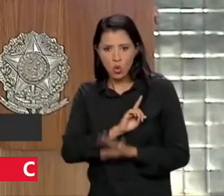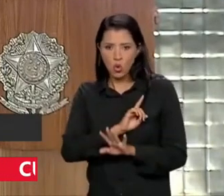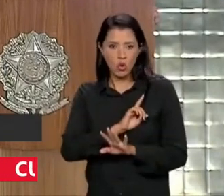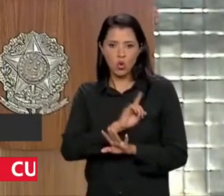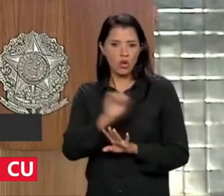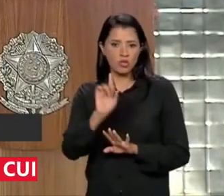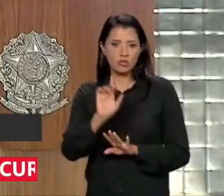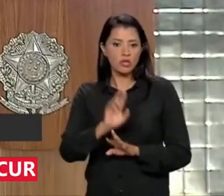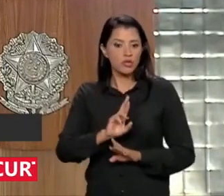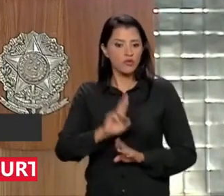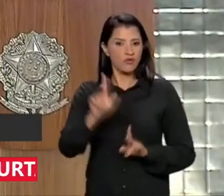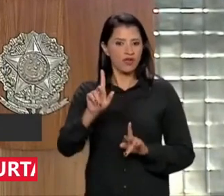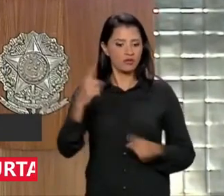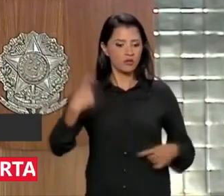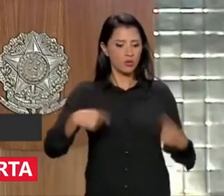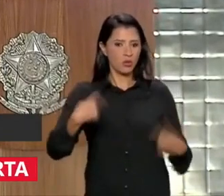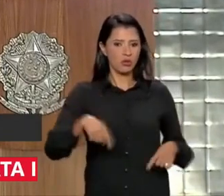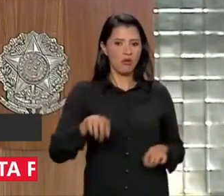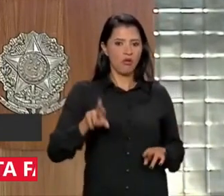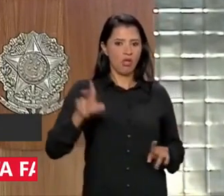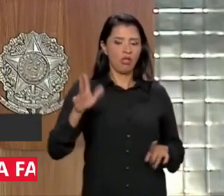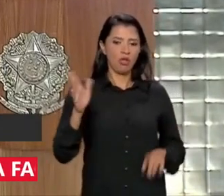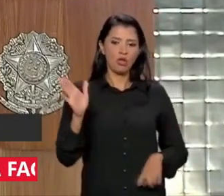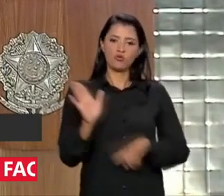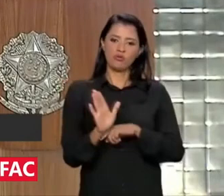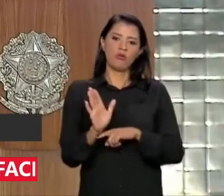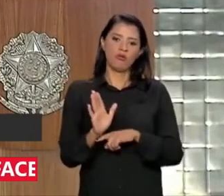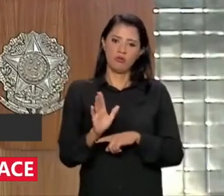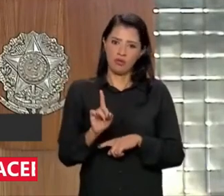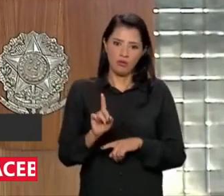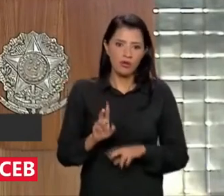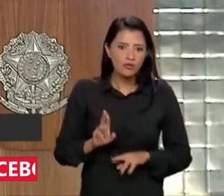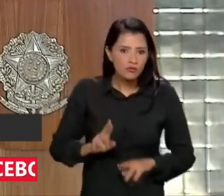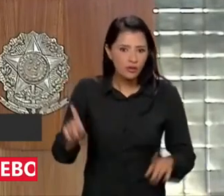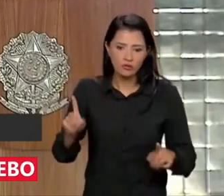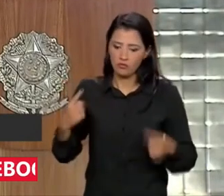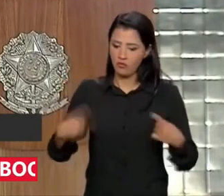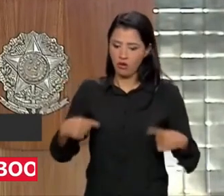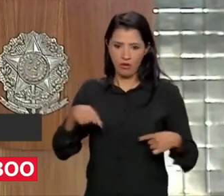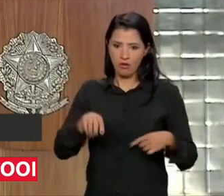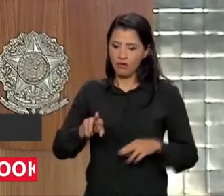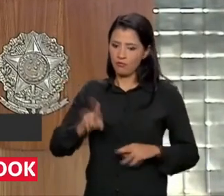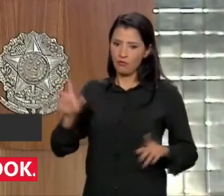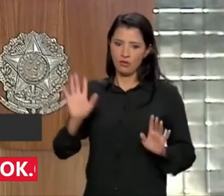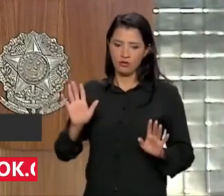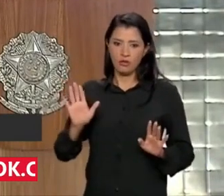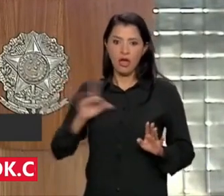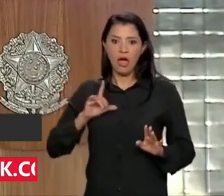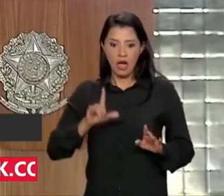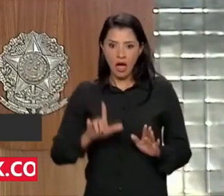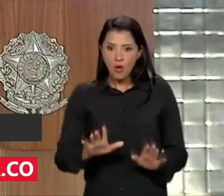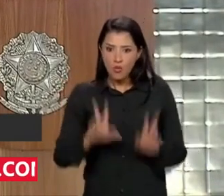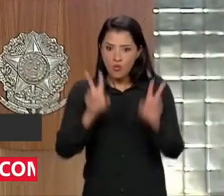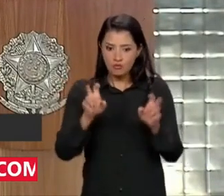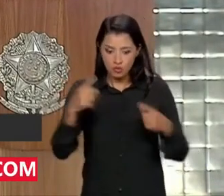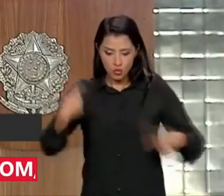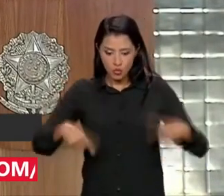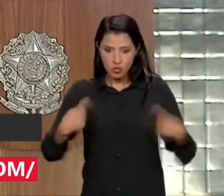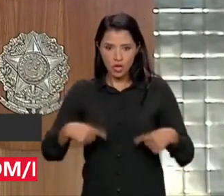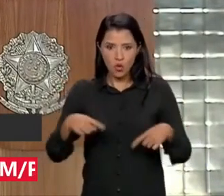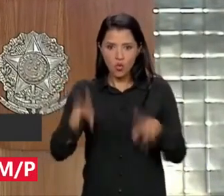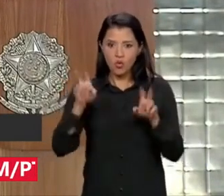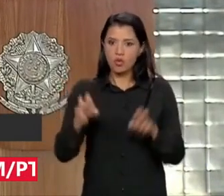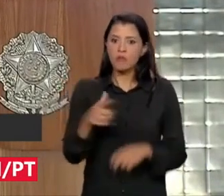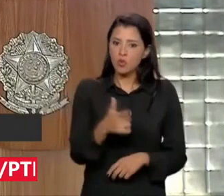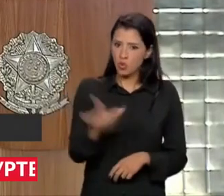uma discussão para ajudar a Argentina. A discussão é outra. O debate